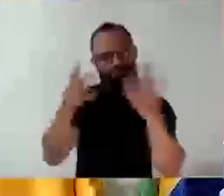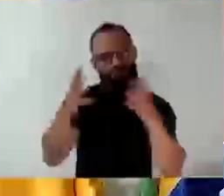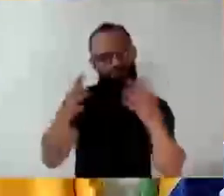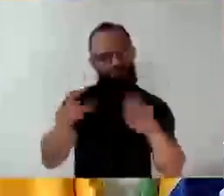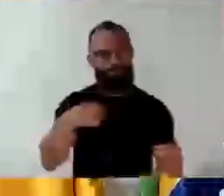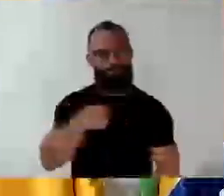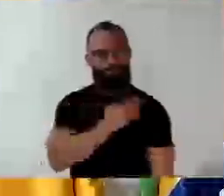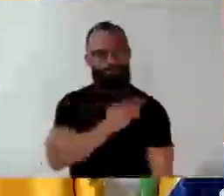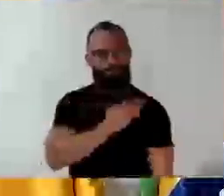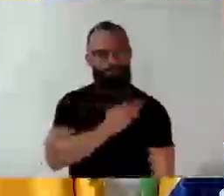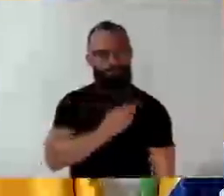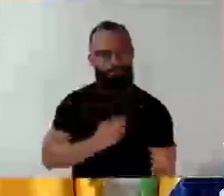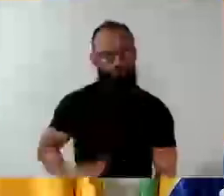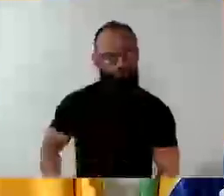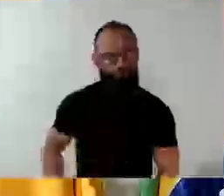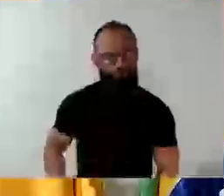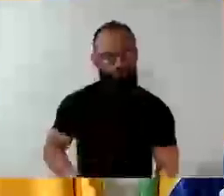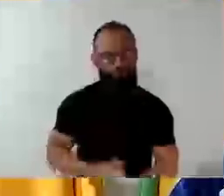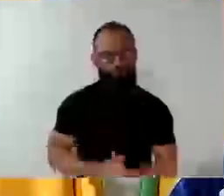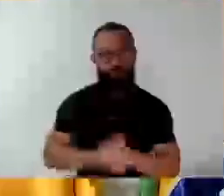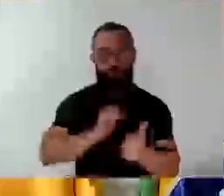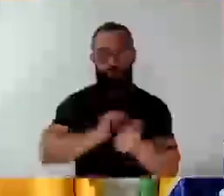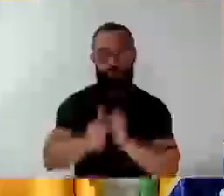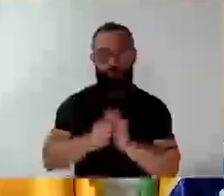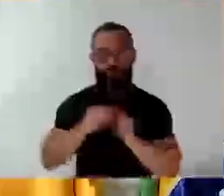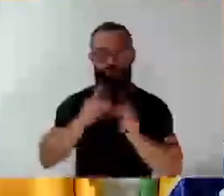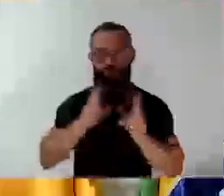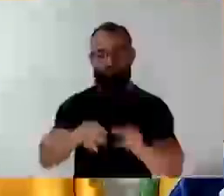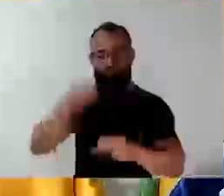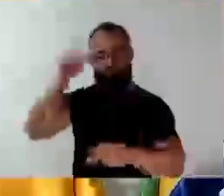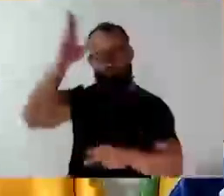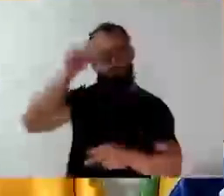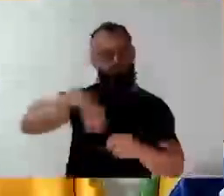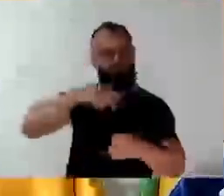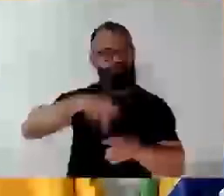grande cavalo de corrida. Nada de manco, né? Obrigada.